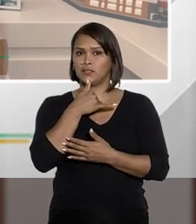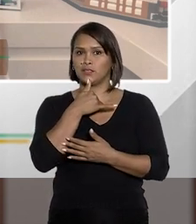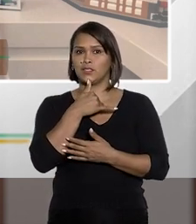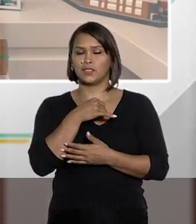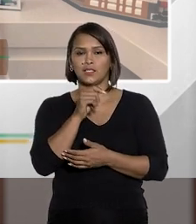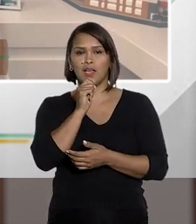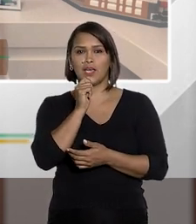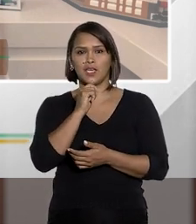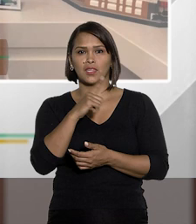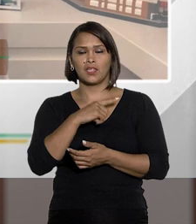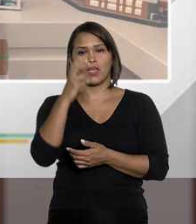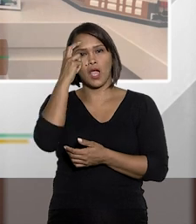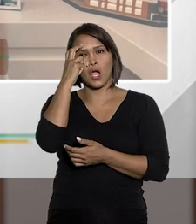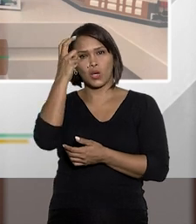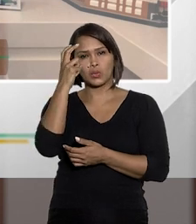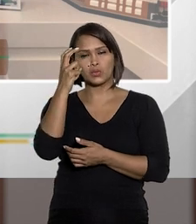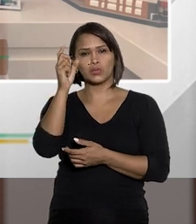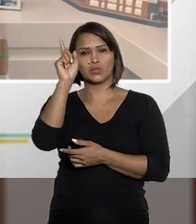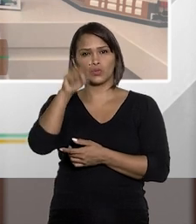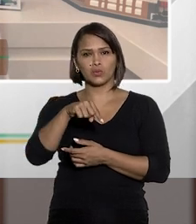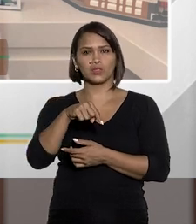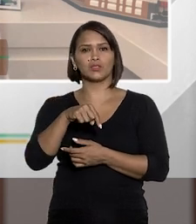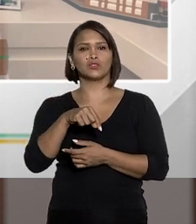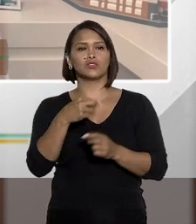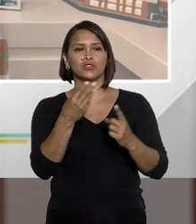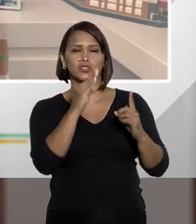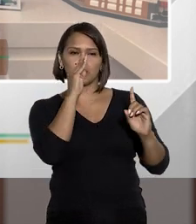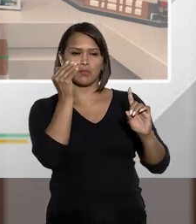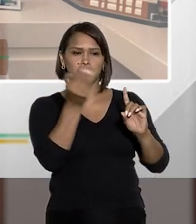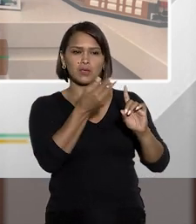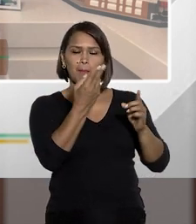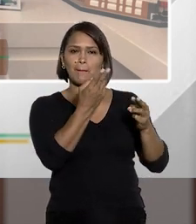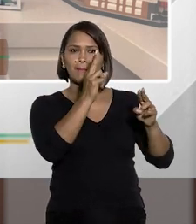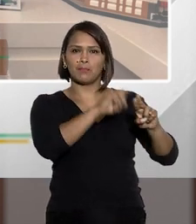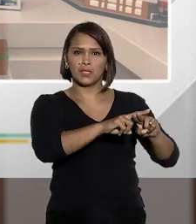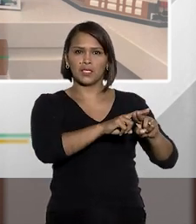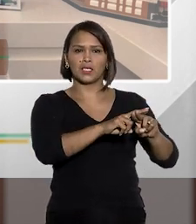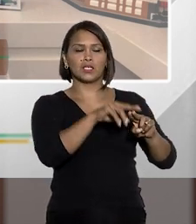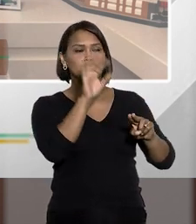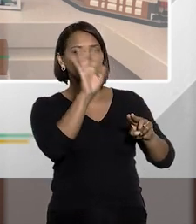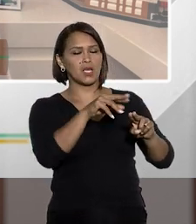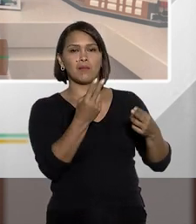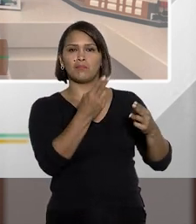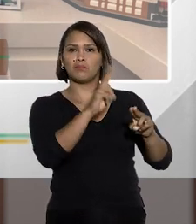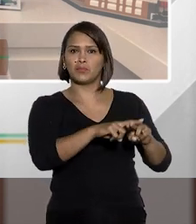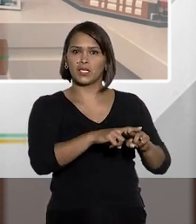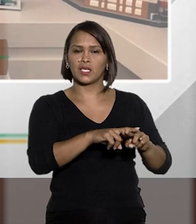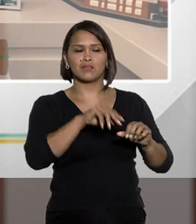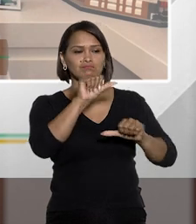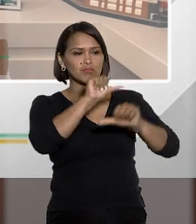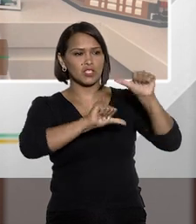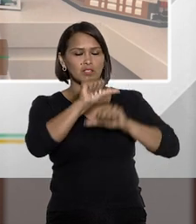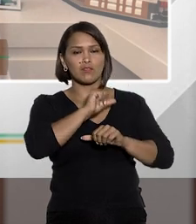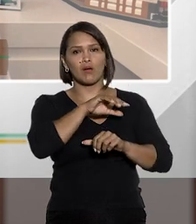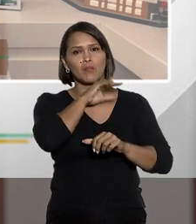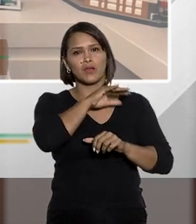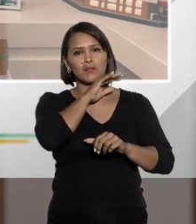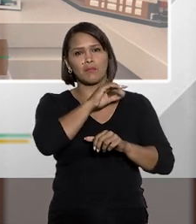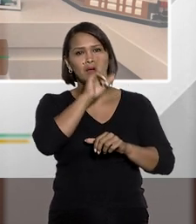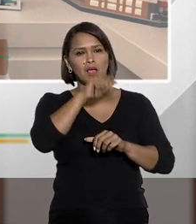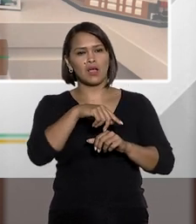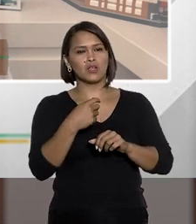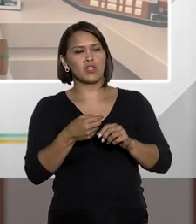lamentavelmente ainda temos uma cultura de que preso está preso e que é um animal